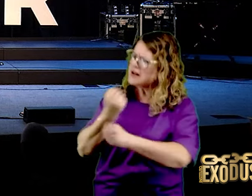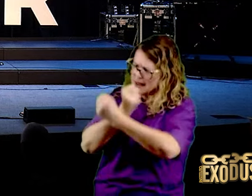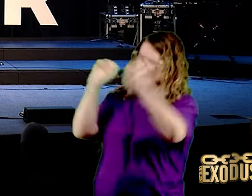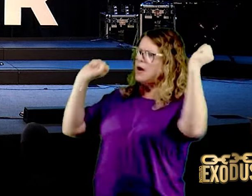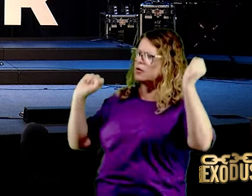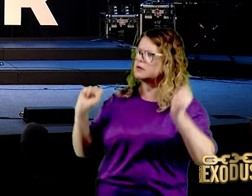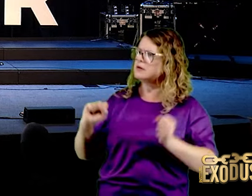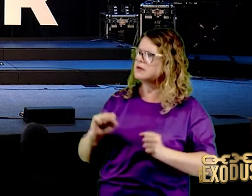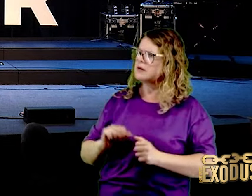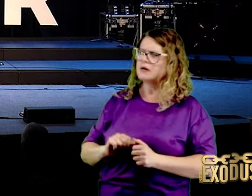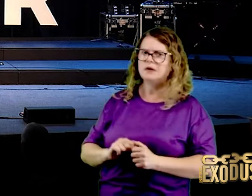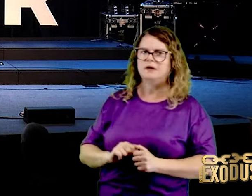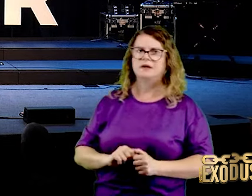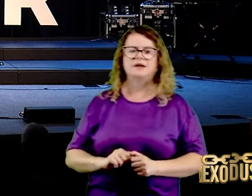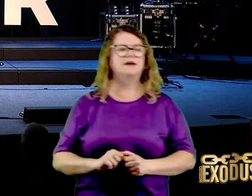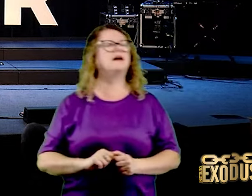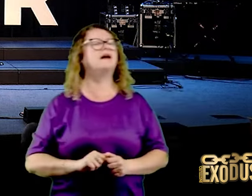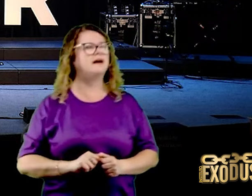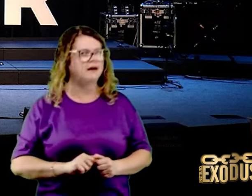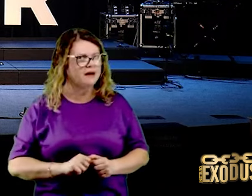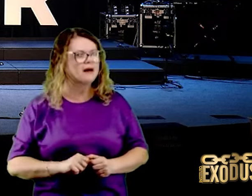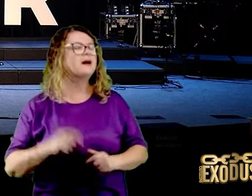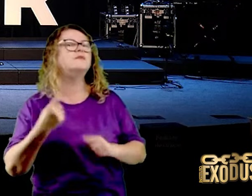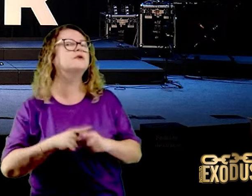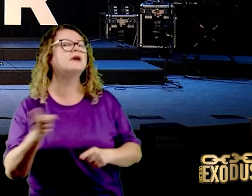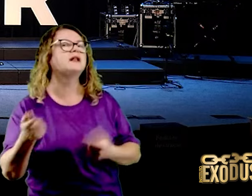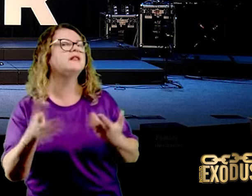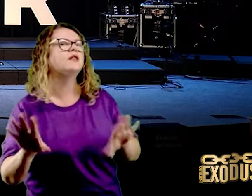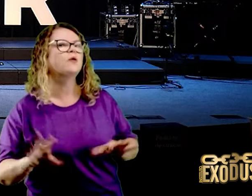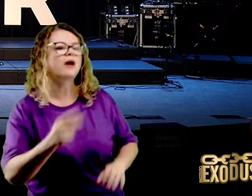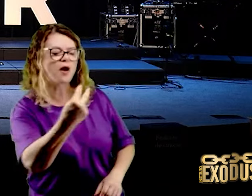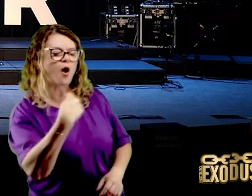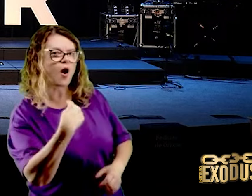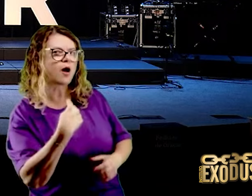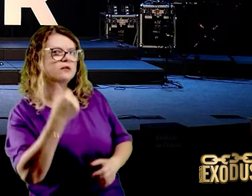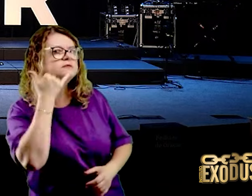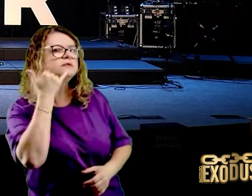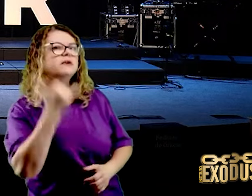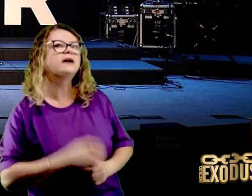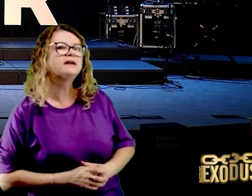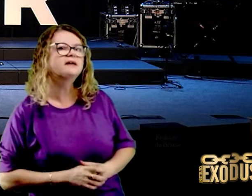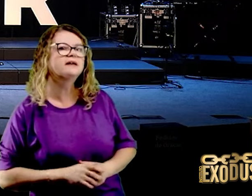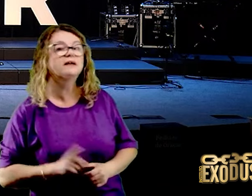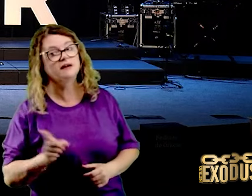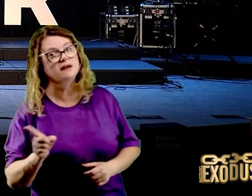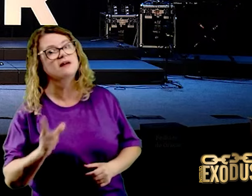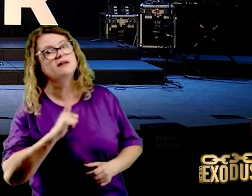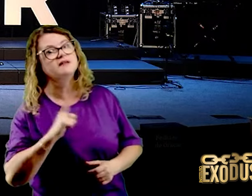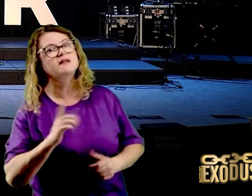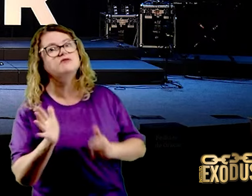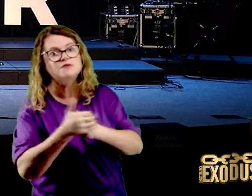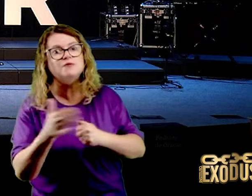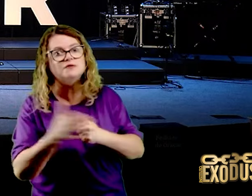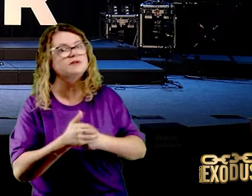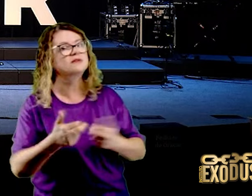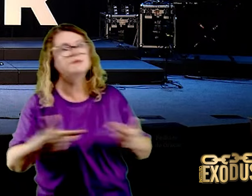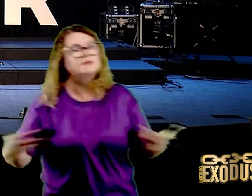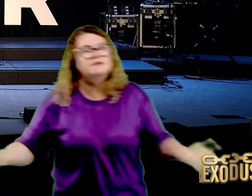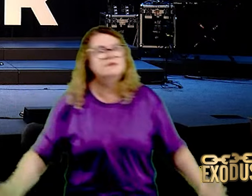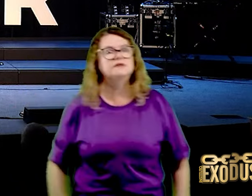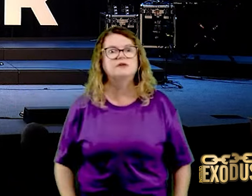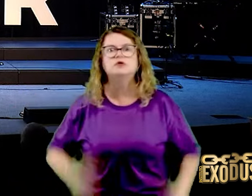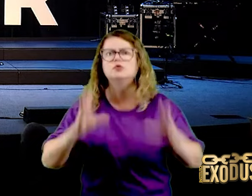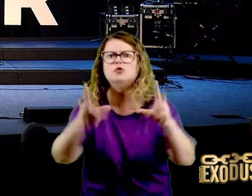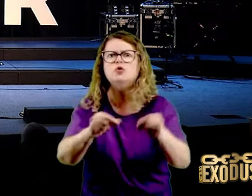Por que ele não quer espião? Porque ele está fazendo alguma coisa em secreto. E tudo que você faz escondido,